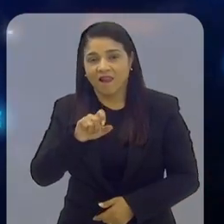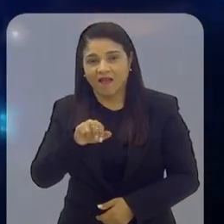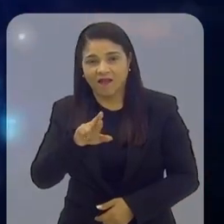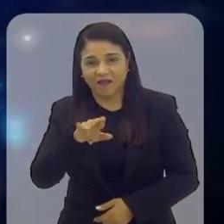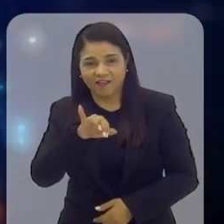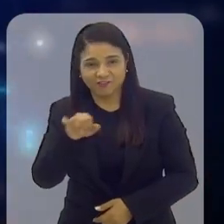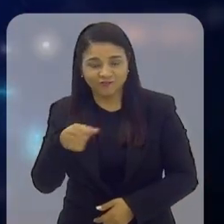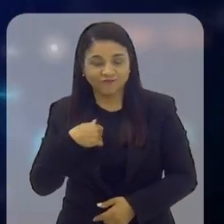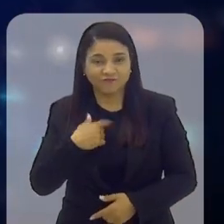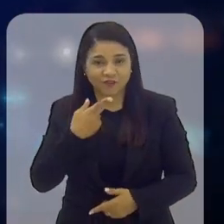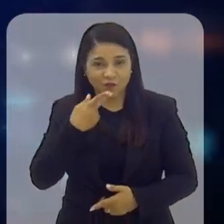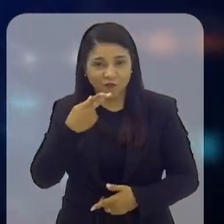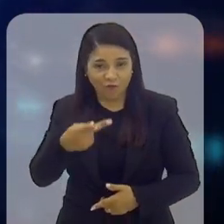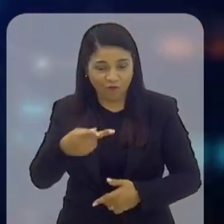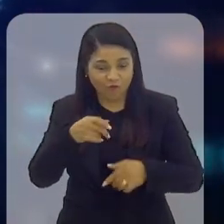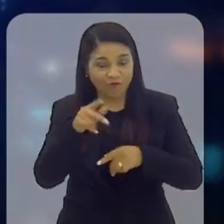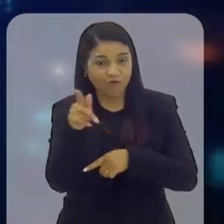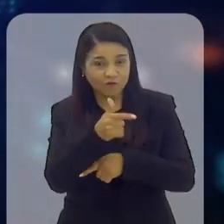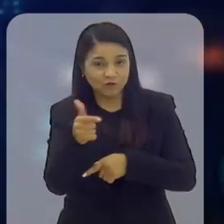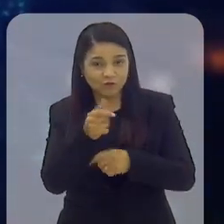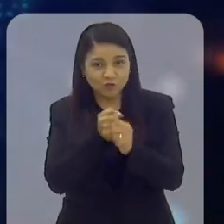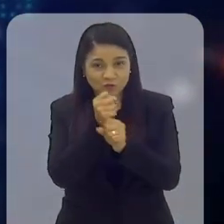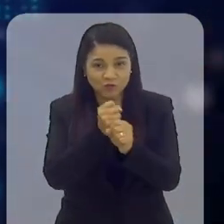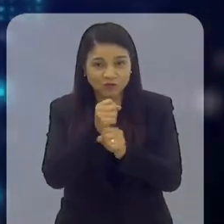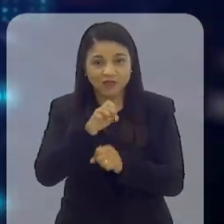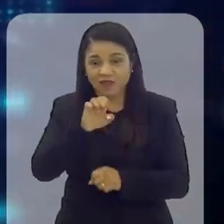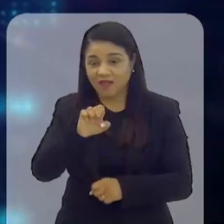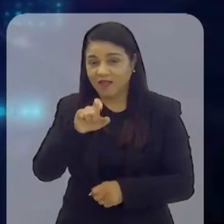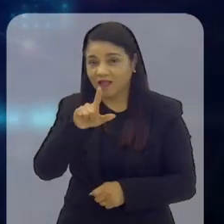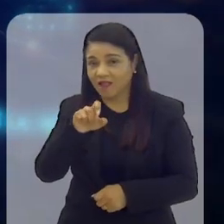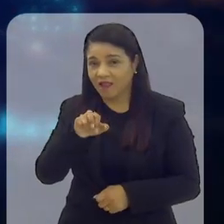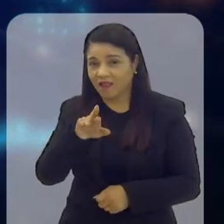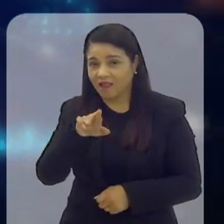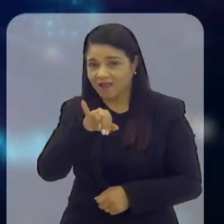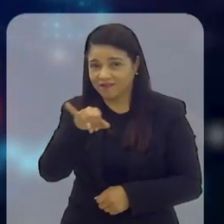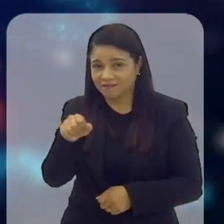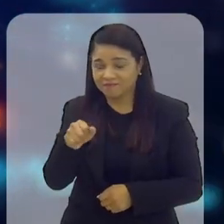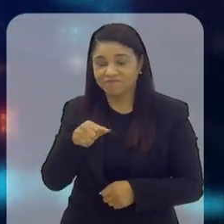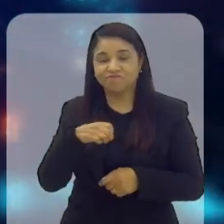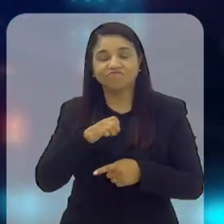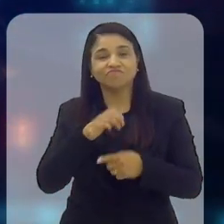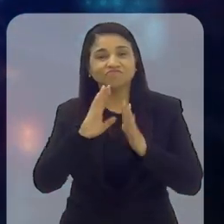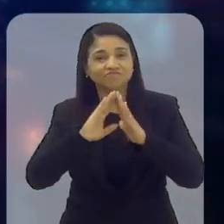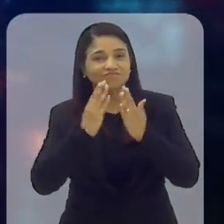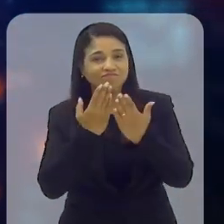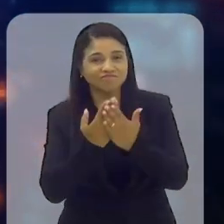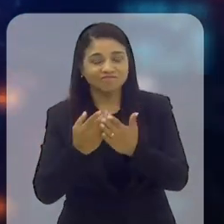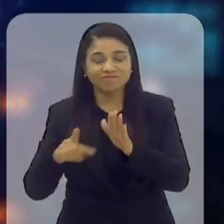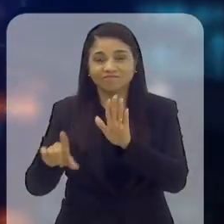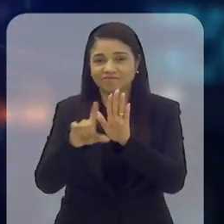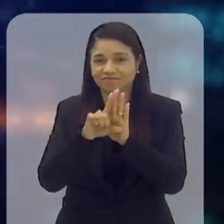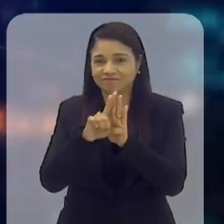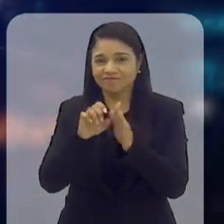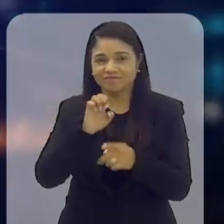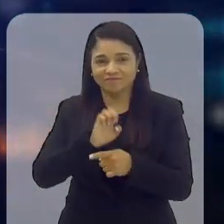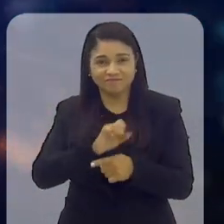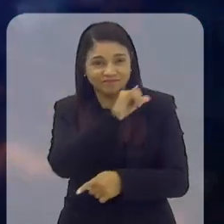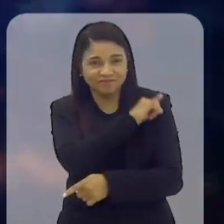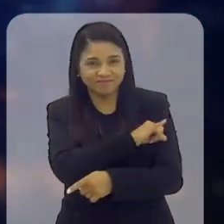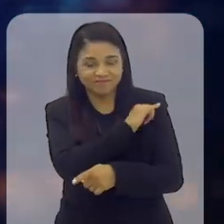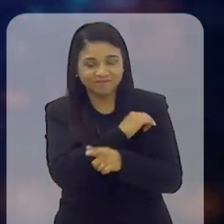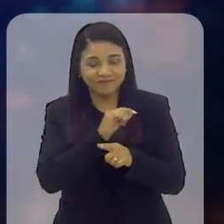ALERJ. Estou aqui para falar dos 22 anos da ALERJ, essa escola do Legislativo do Rio de Janeiro,